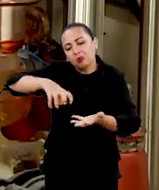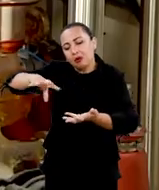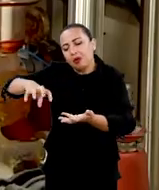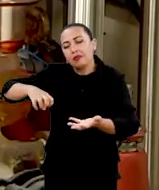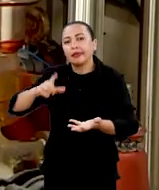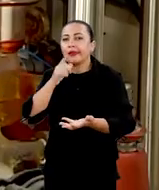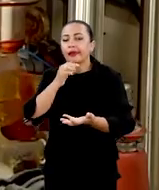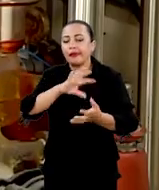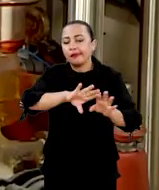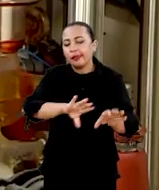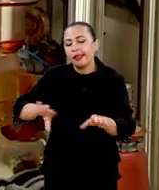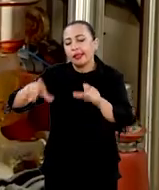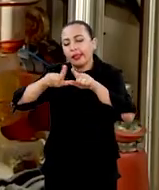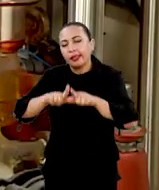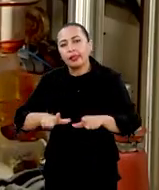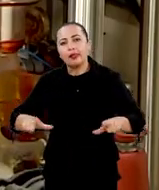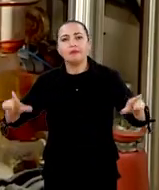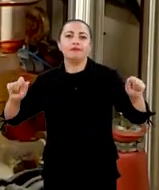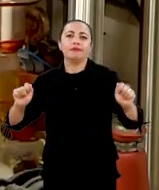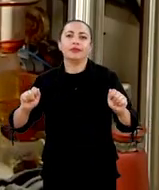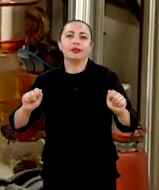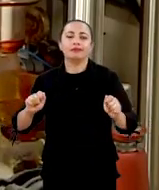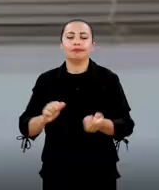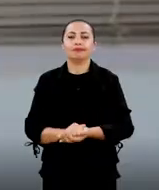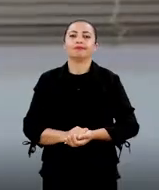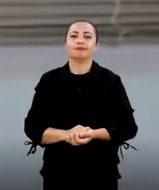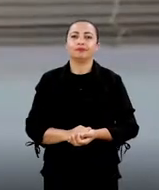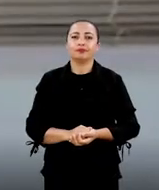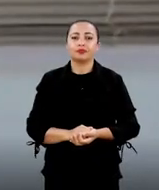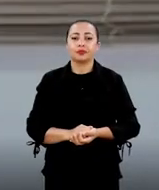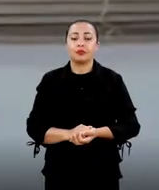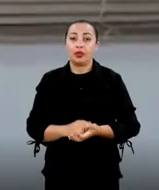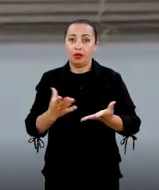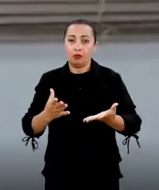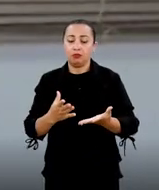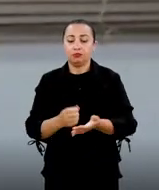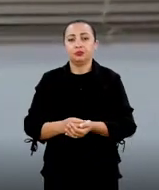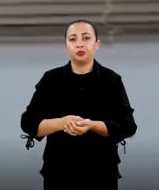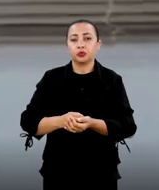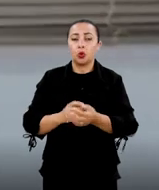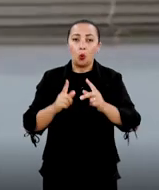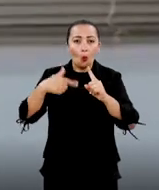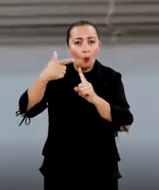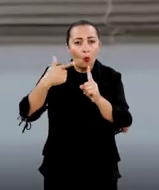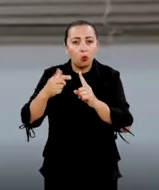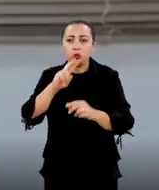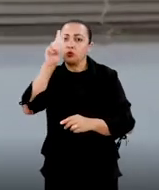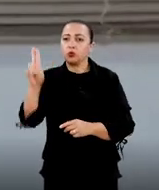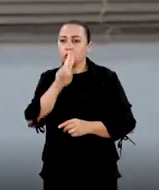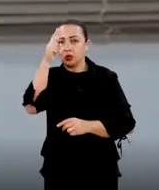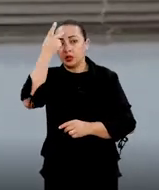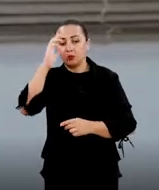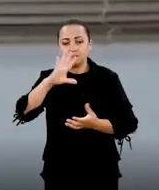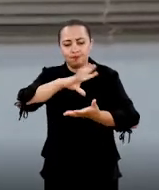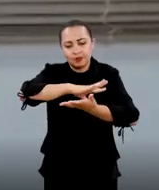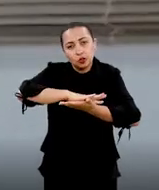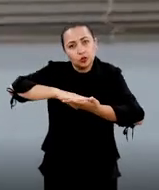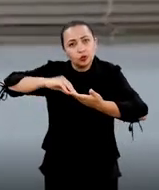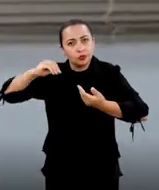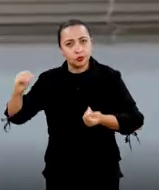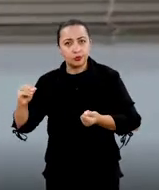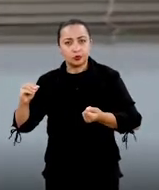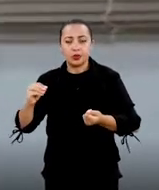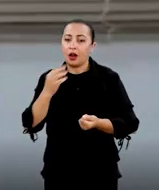flocos da água e a água ficava com uma pureza bem desejada. O tensoativo, ele foi utilizado para a remoção